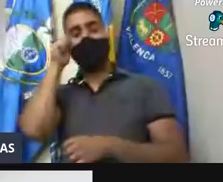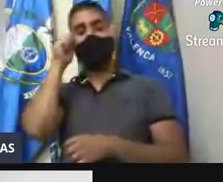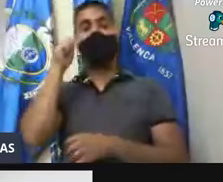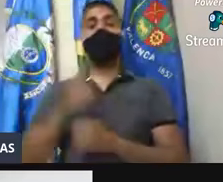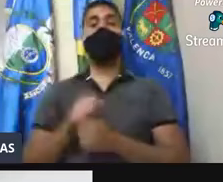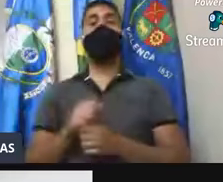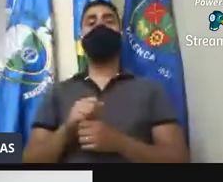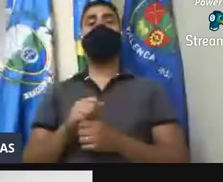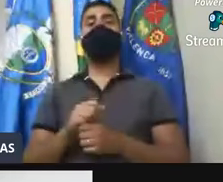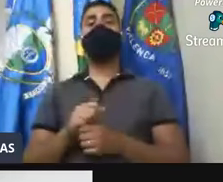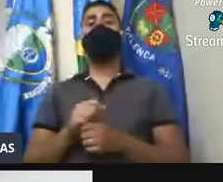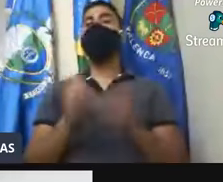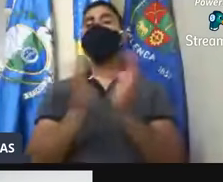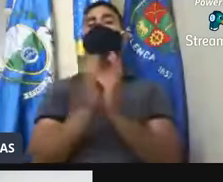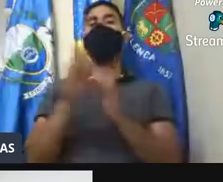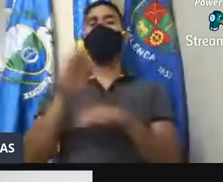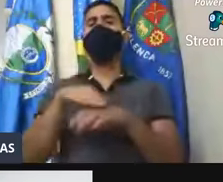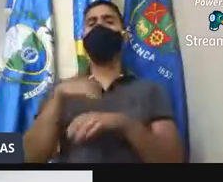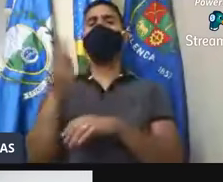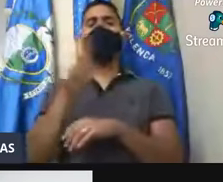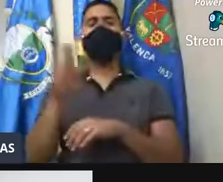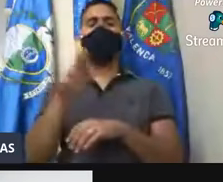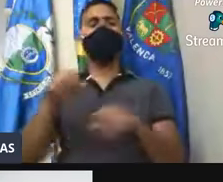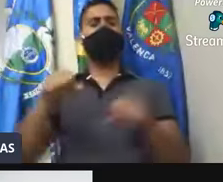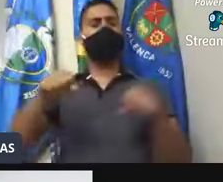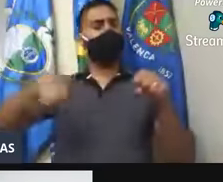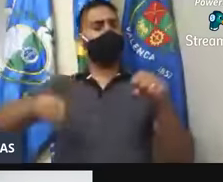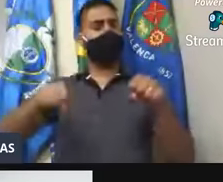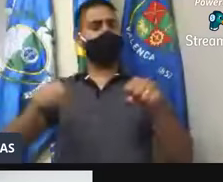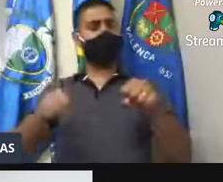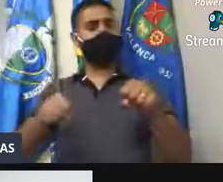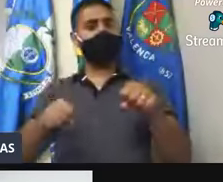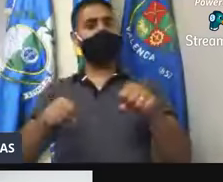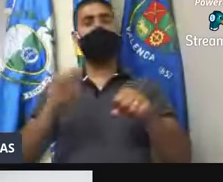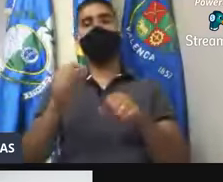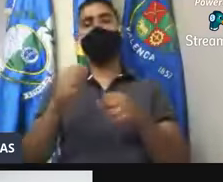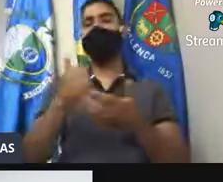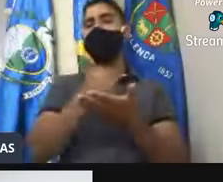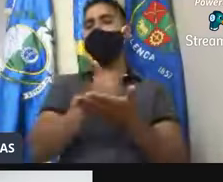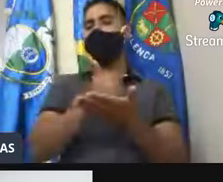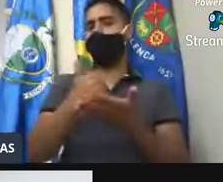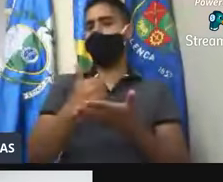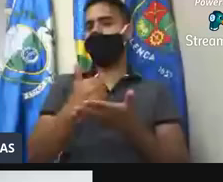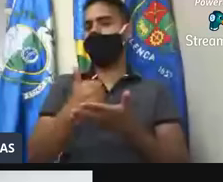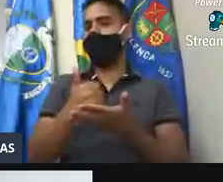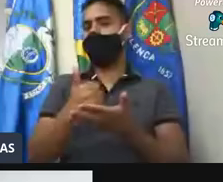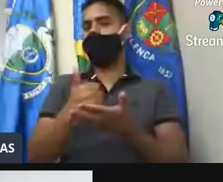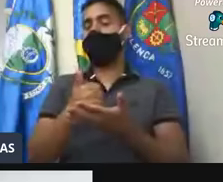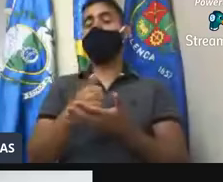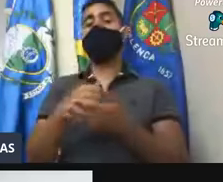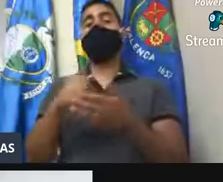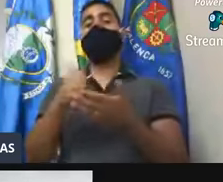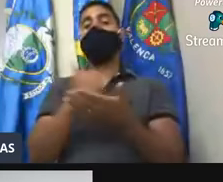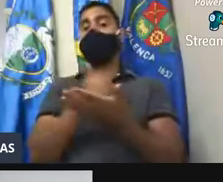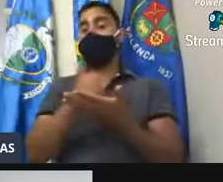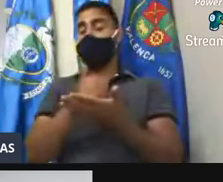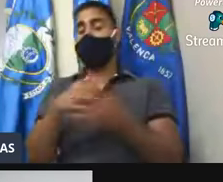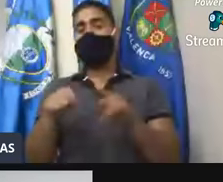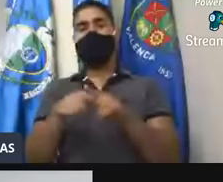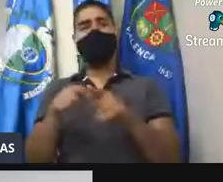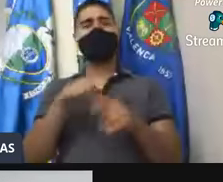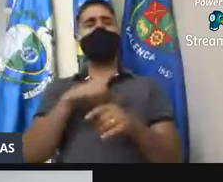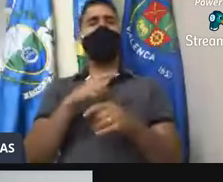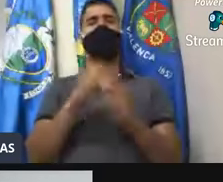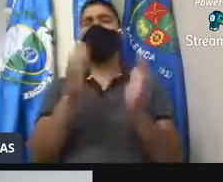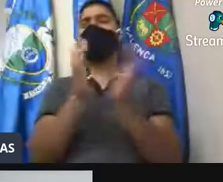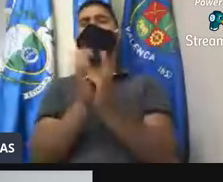utilizam os motociclistas, que são fast foods e drogarias, para que nós possamos, e a guarda municipal, para que a